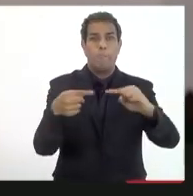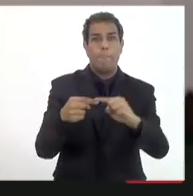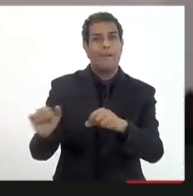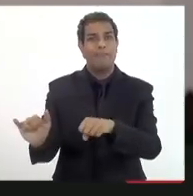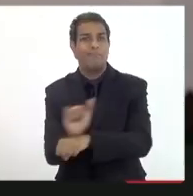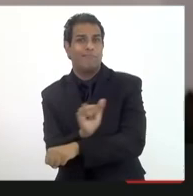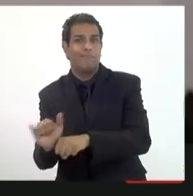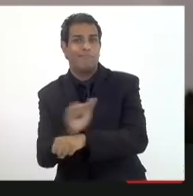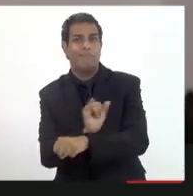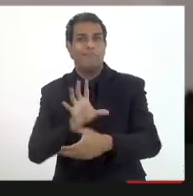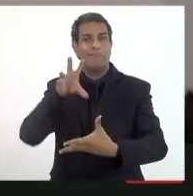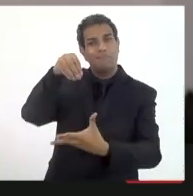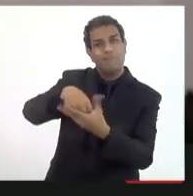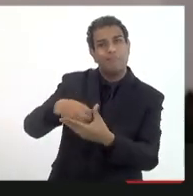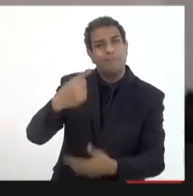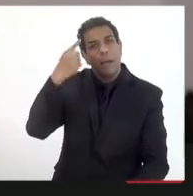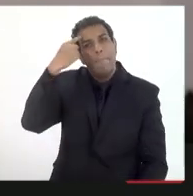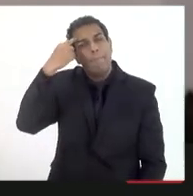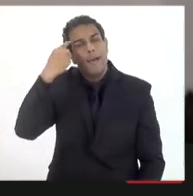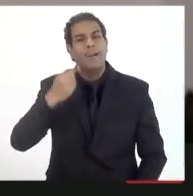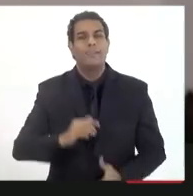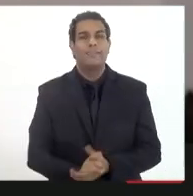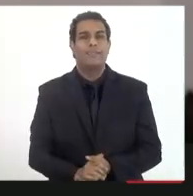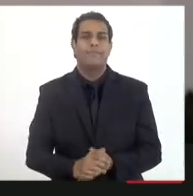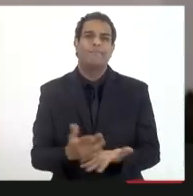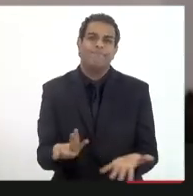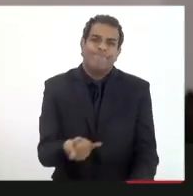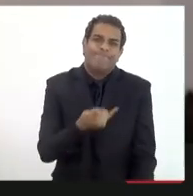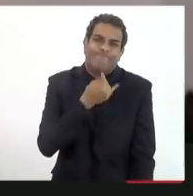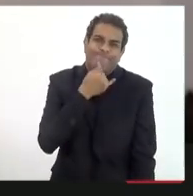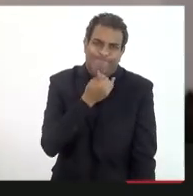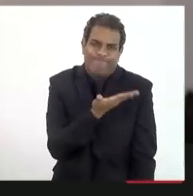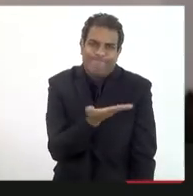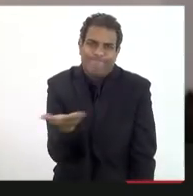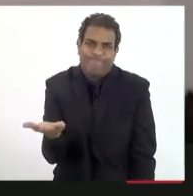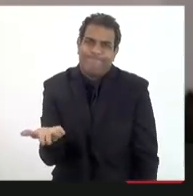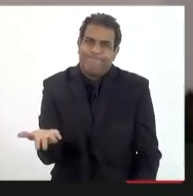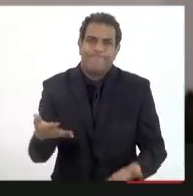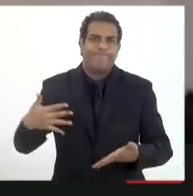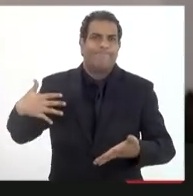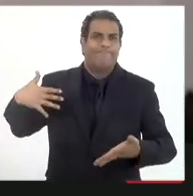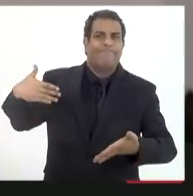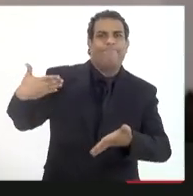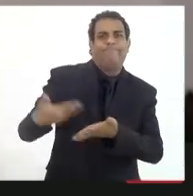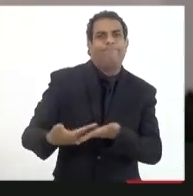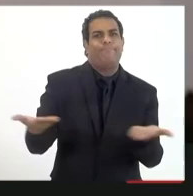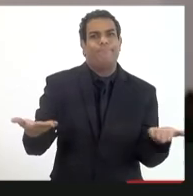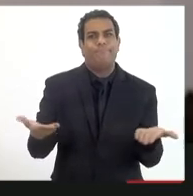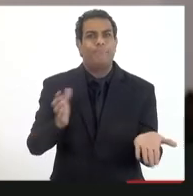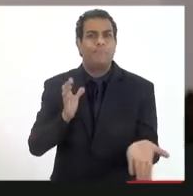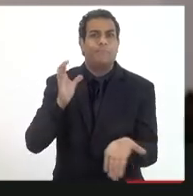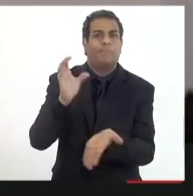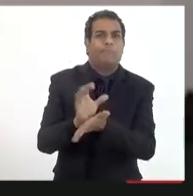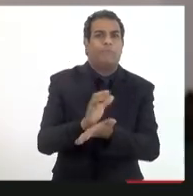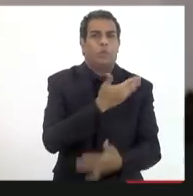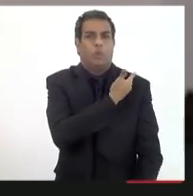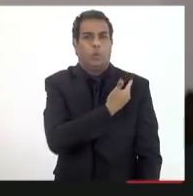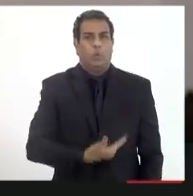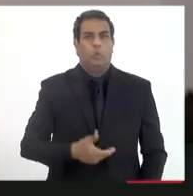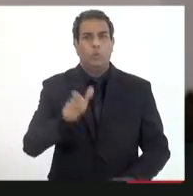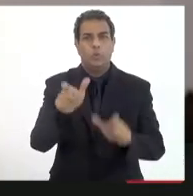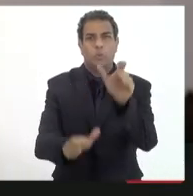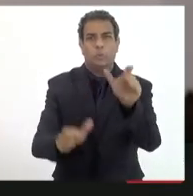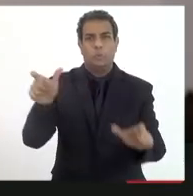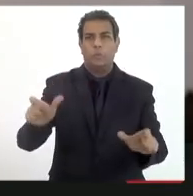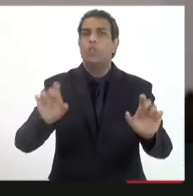estratégicos que estão sendo pensados aqui porque lamentavelmente é assim que funciona o orçamento público gente está